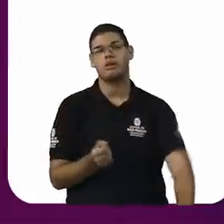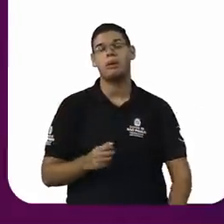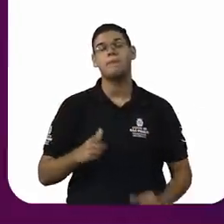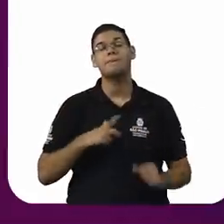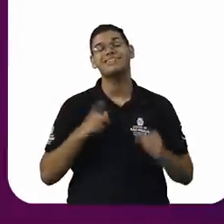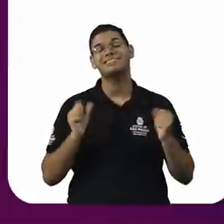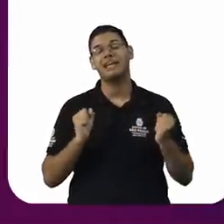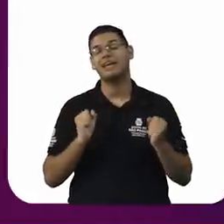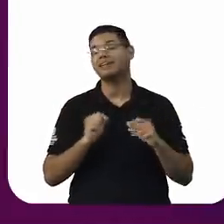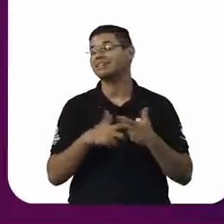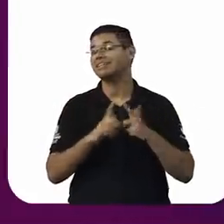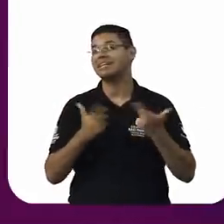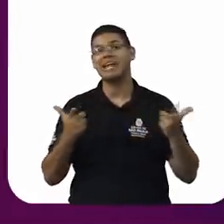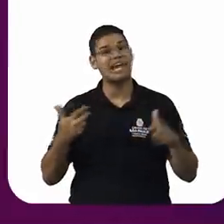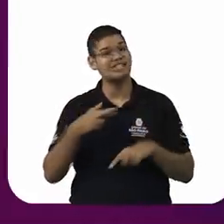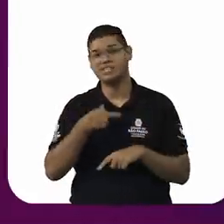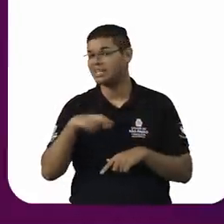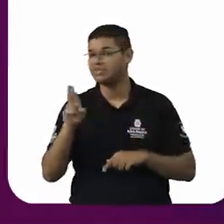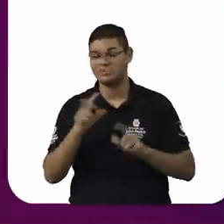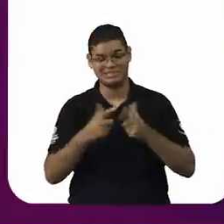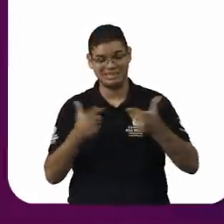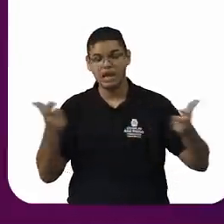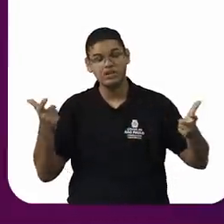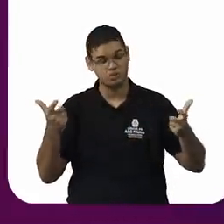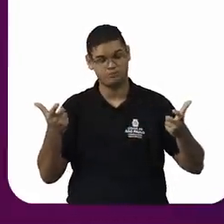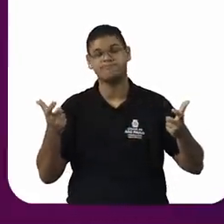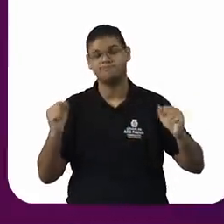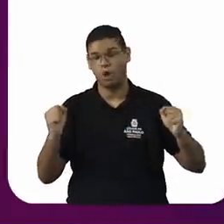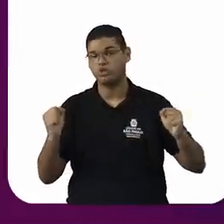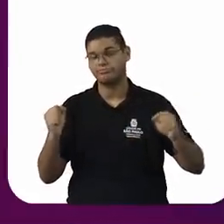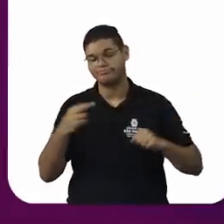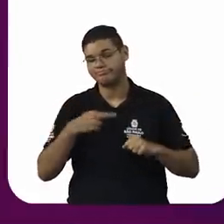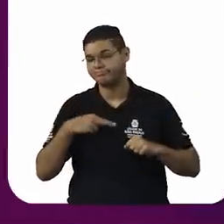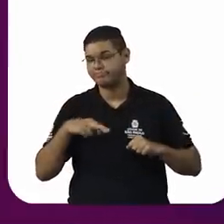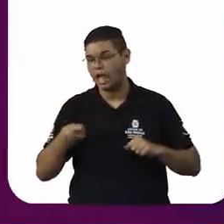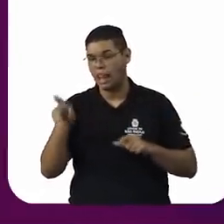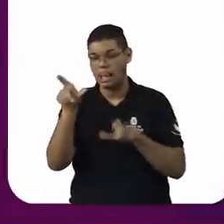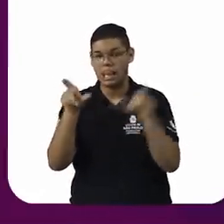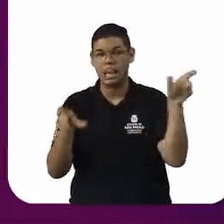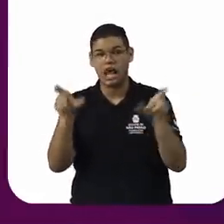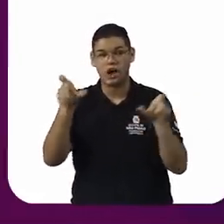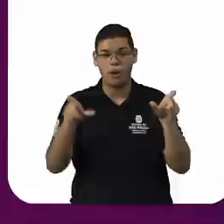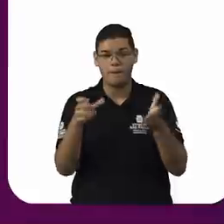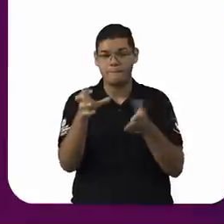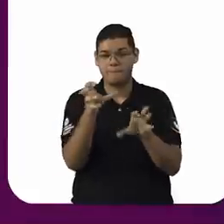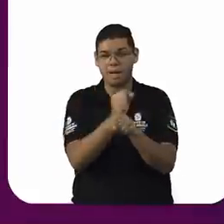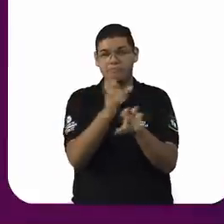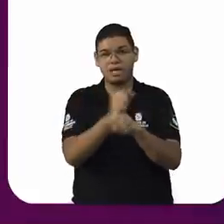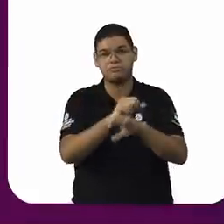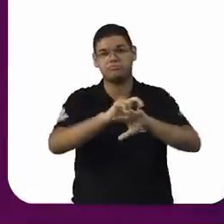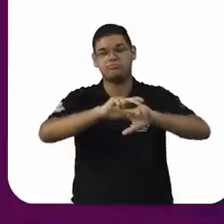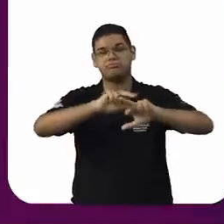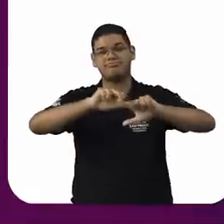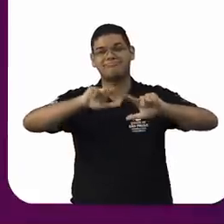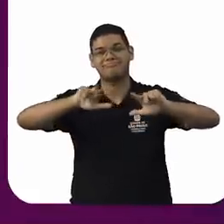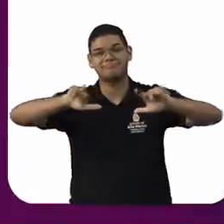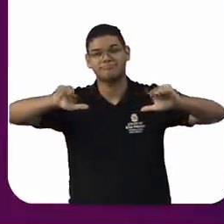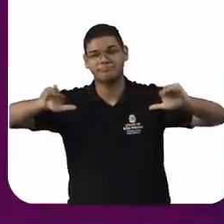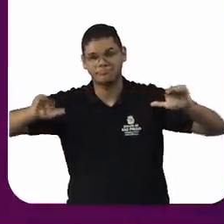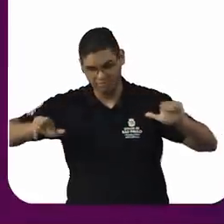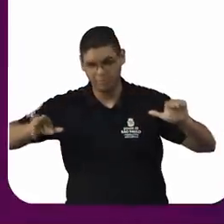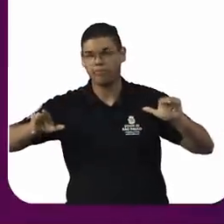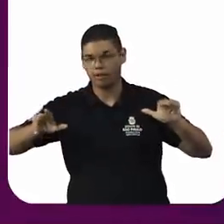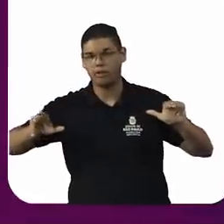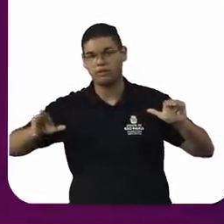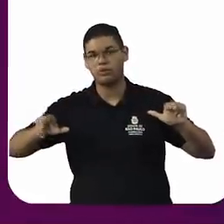grandes religiões, entre aspas, porque, e nesse sentido, eu me permito uma pequena dissensão com